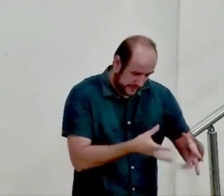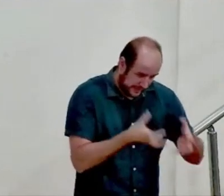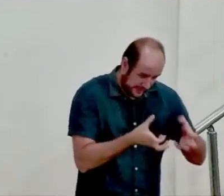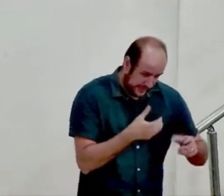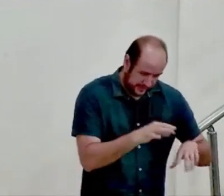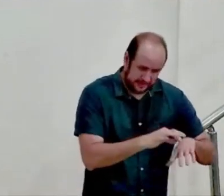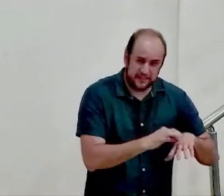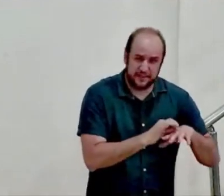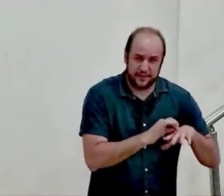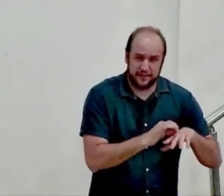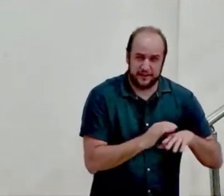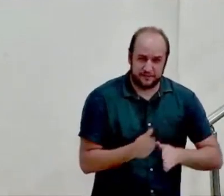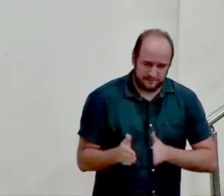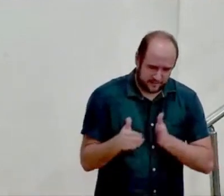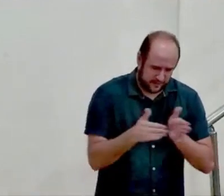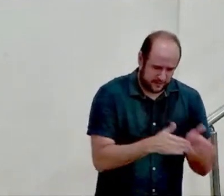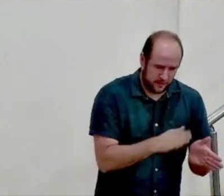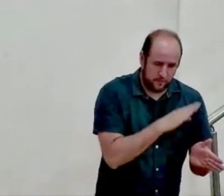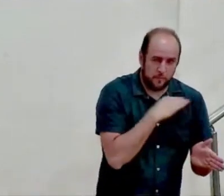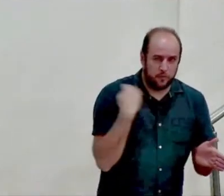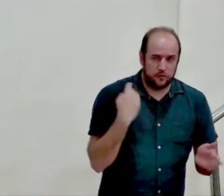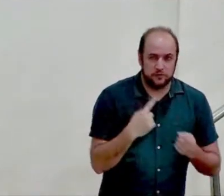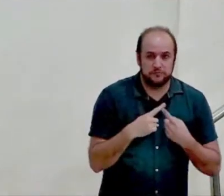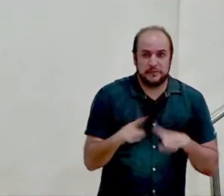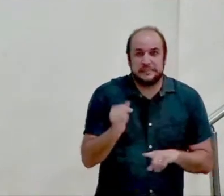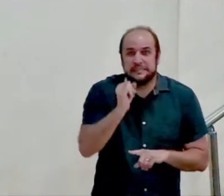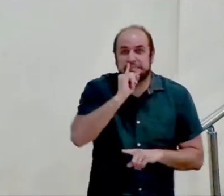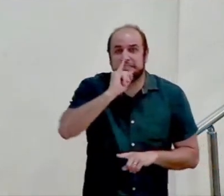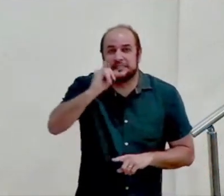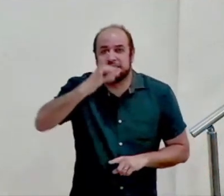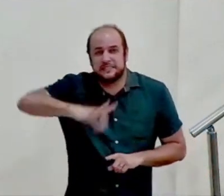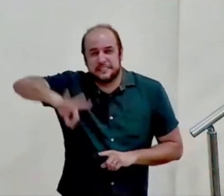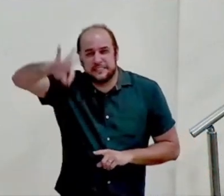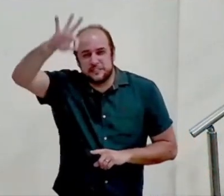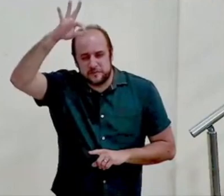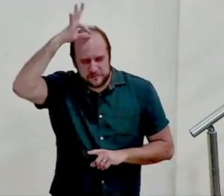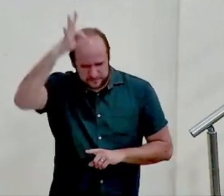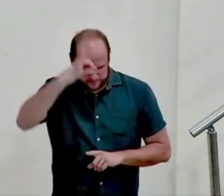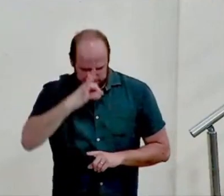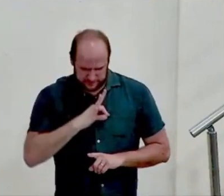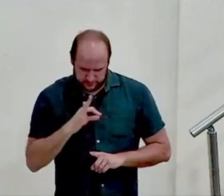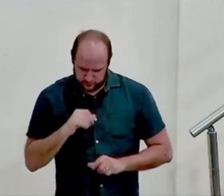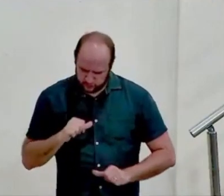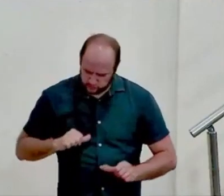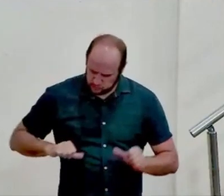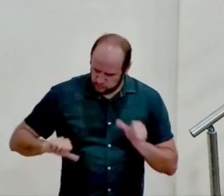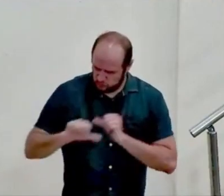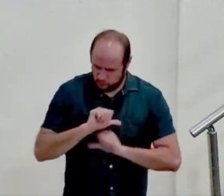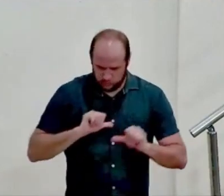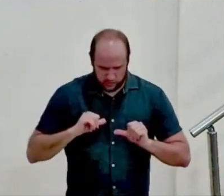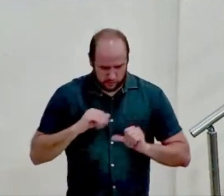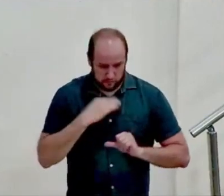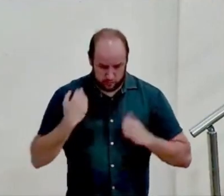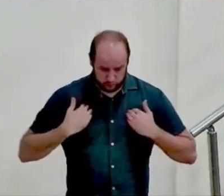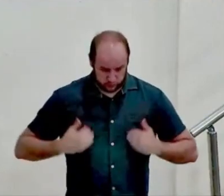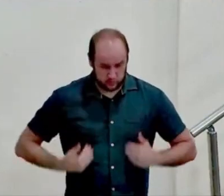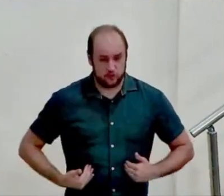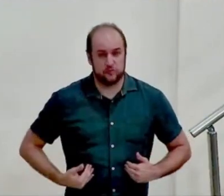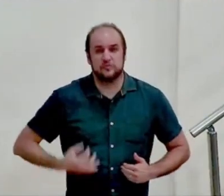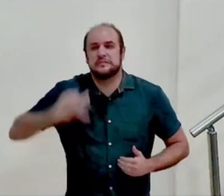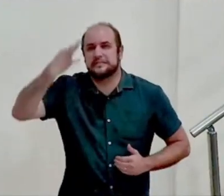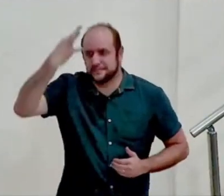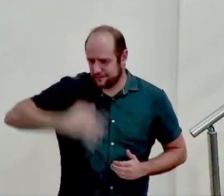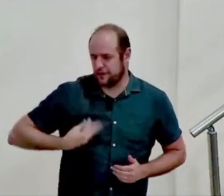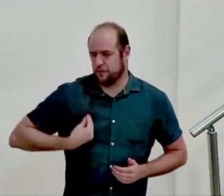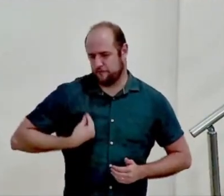mas se pelo Espírito mortificar diz os feitos do corpo certamente vivereis o que